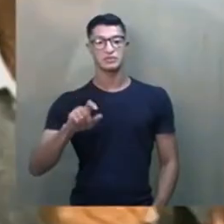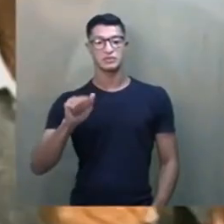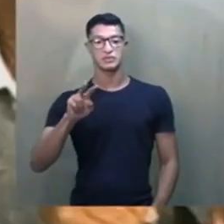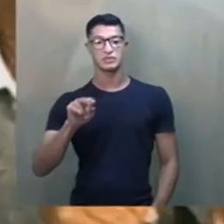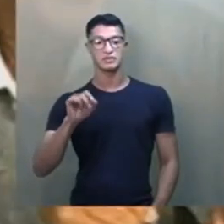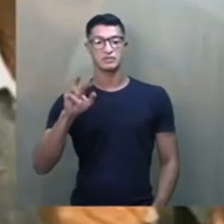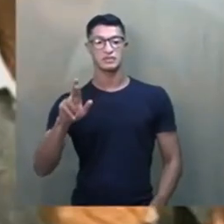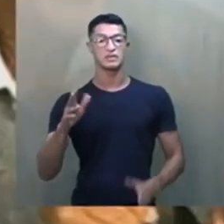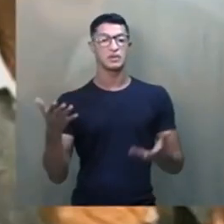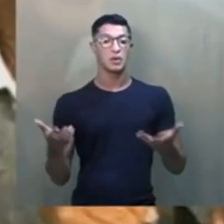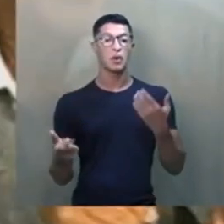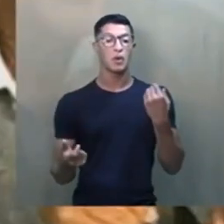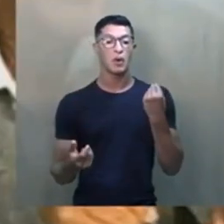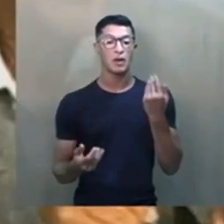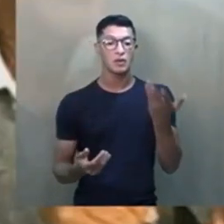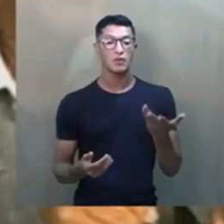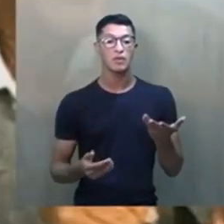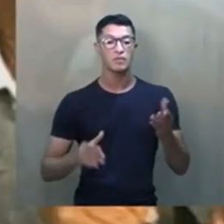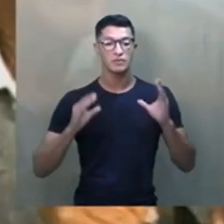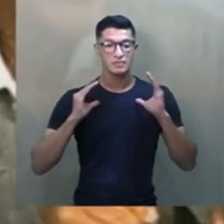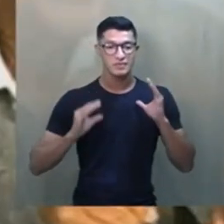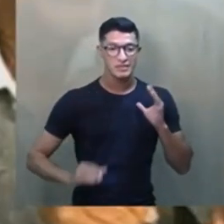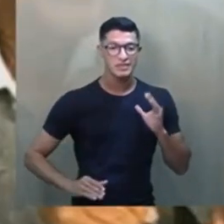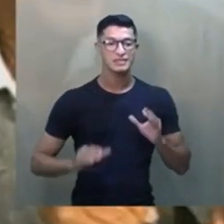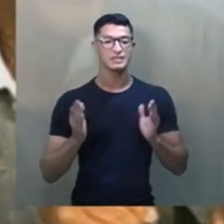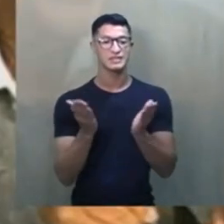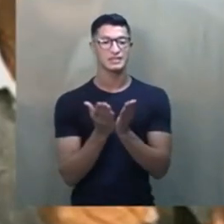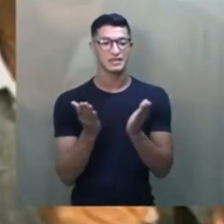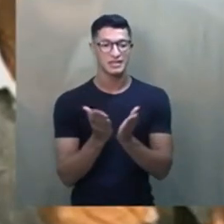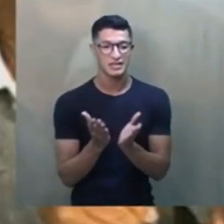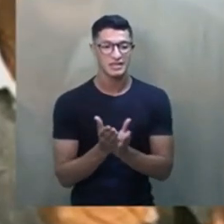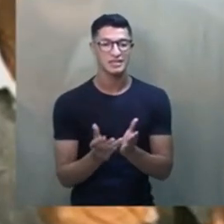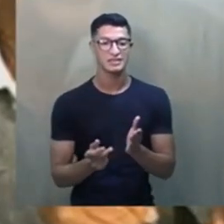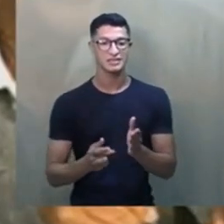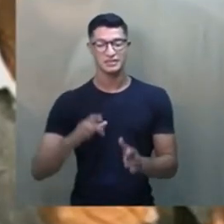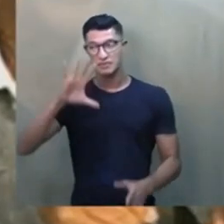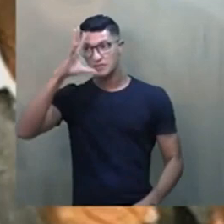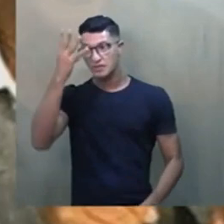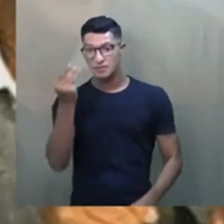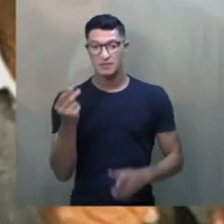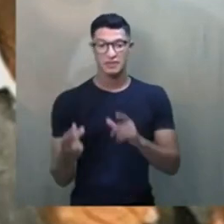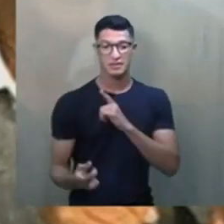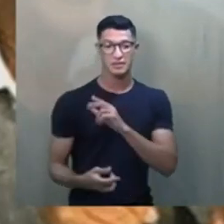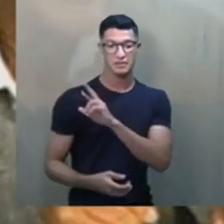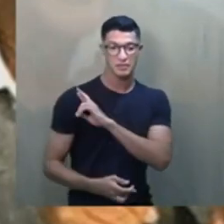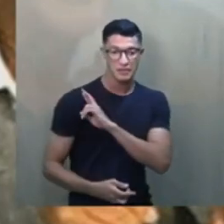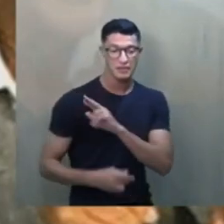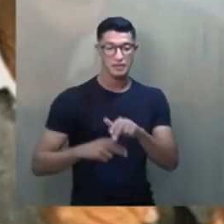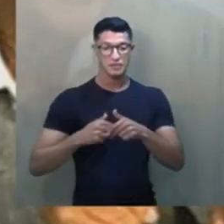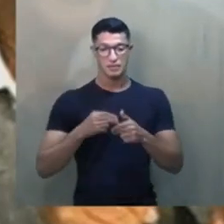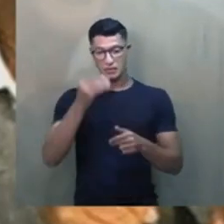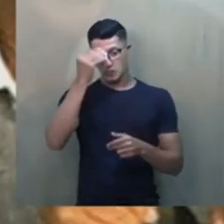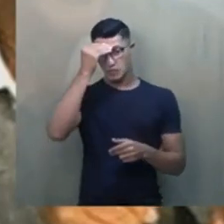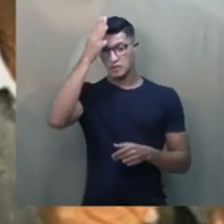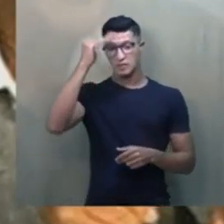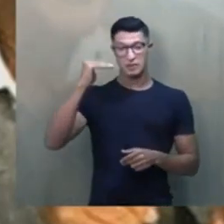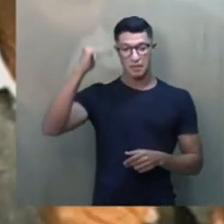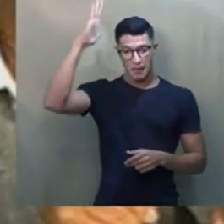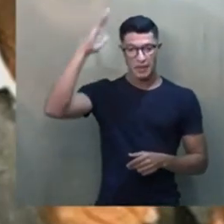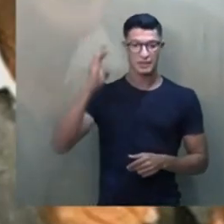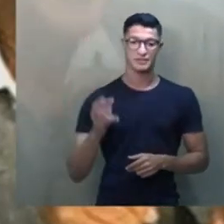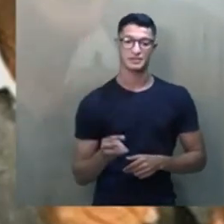Olha como é a atitude de um cristão. Ainda mais um espírita, que temos tanta responsabilidade pelo conhecimento a mais.